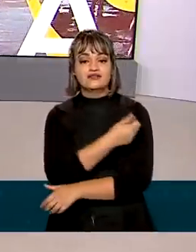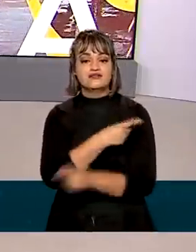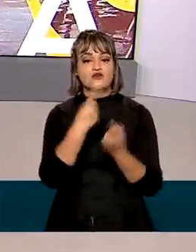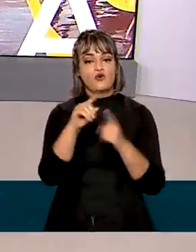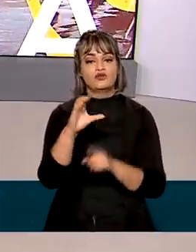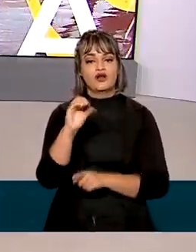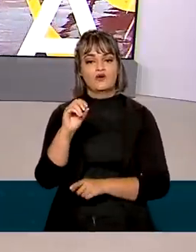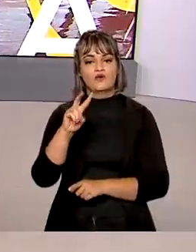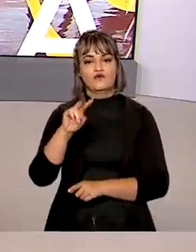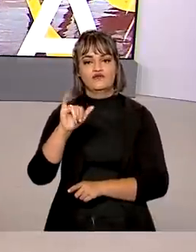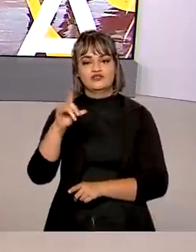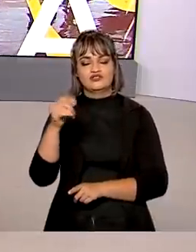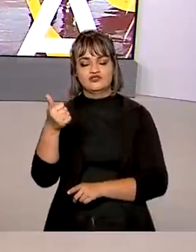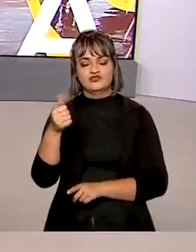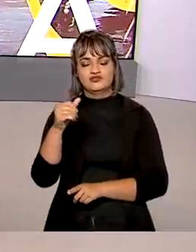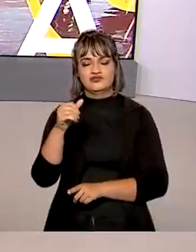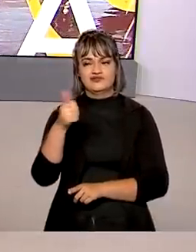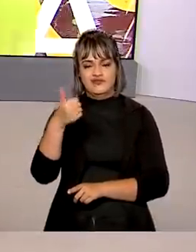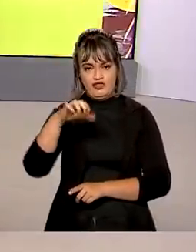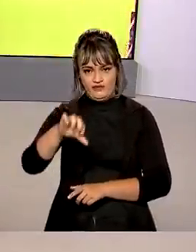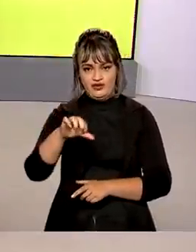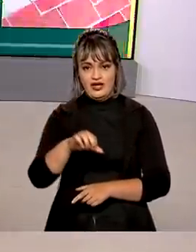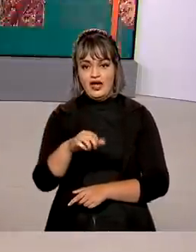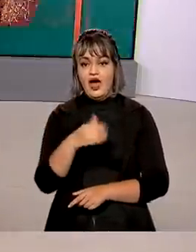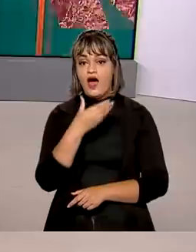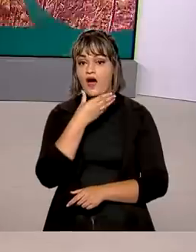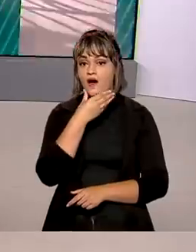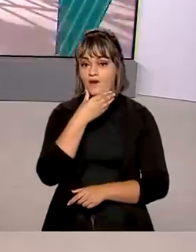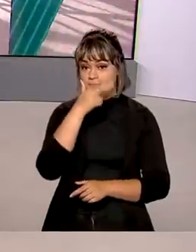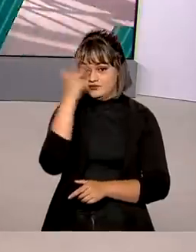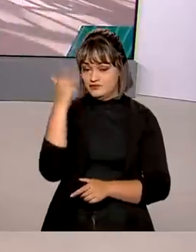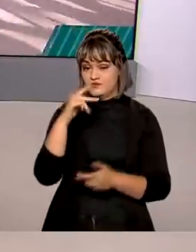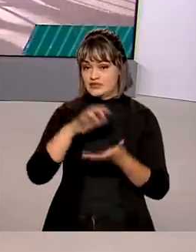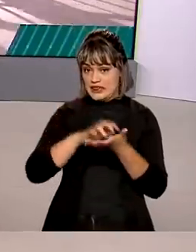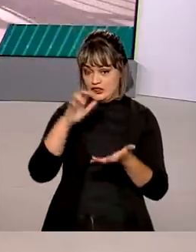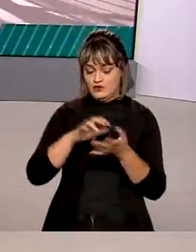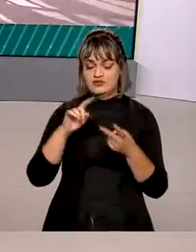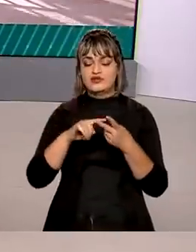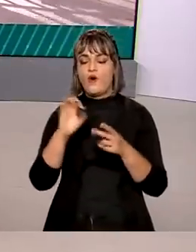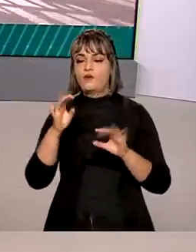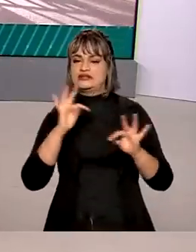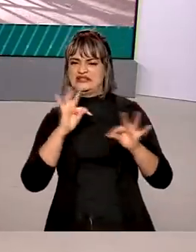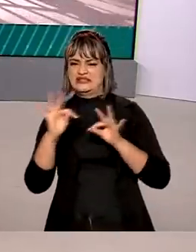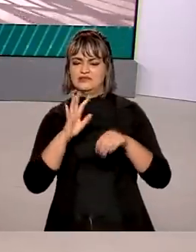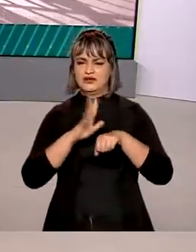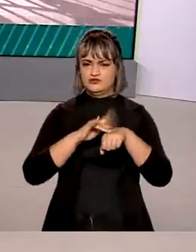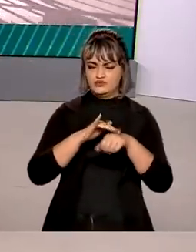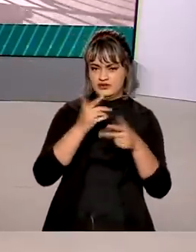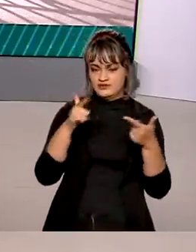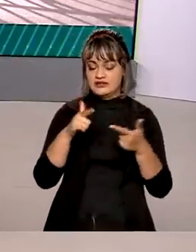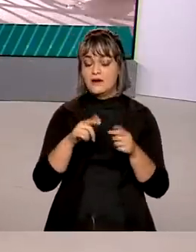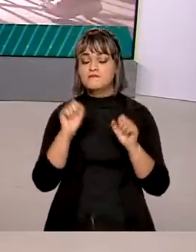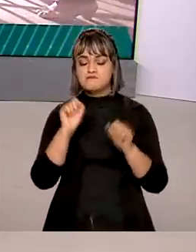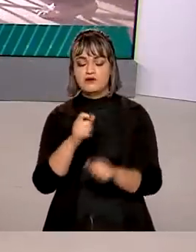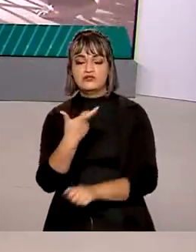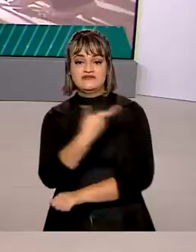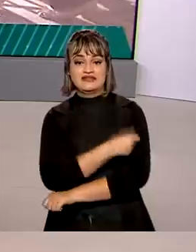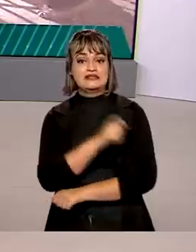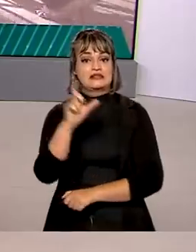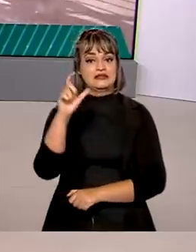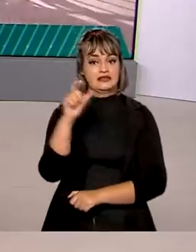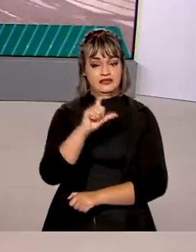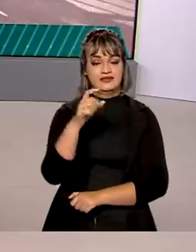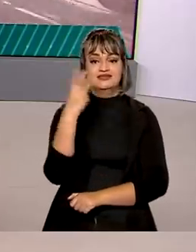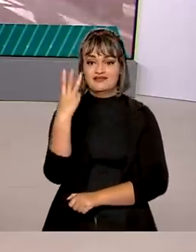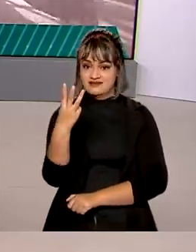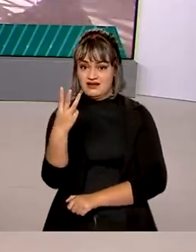a Covid-19. Idosos e pessoas imunossuprimidas deverão receber mais uma dose contra a doença a partir de setembro.